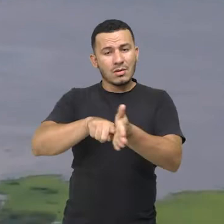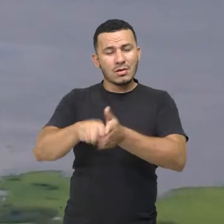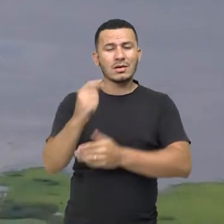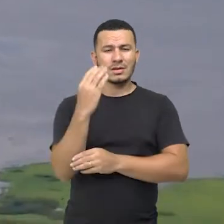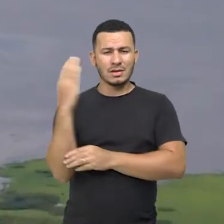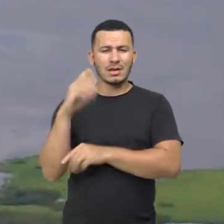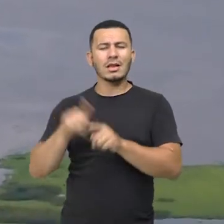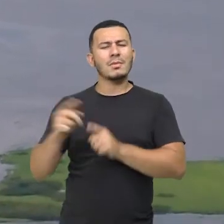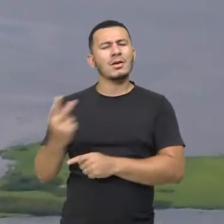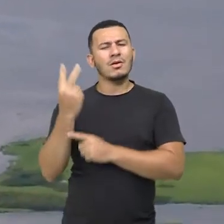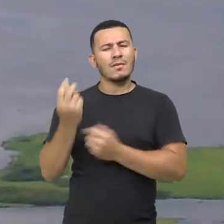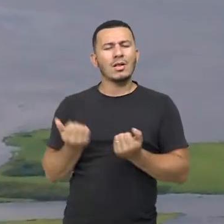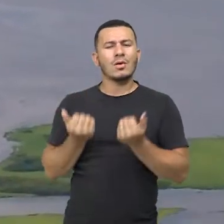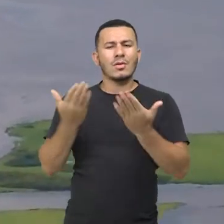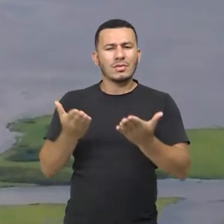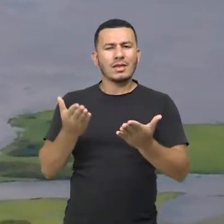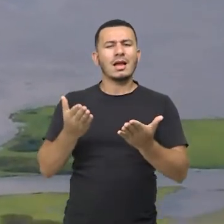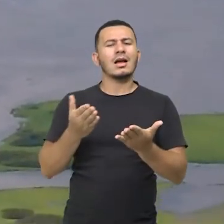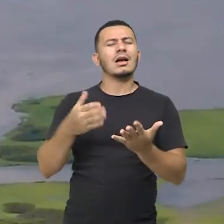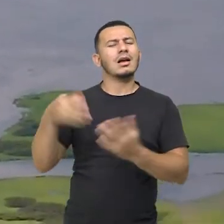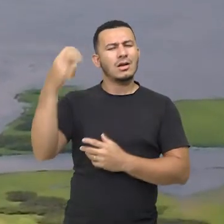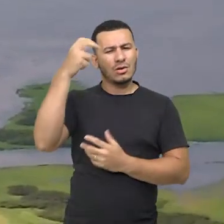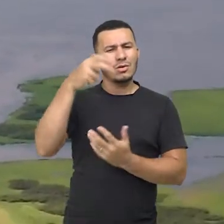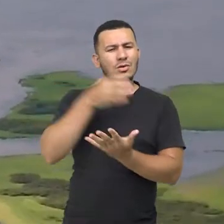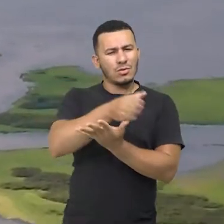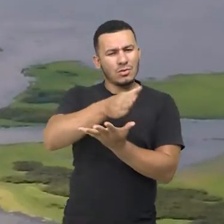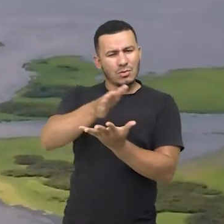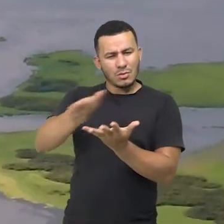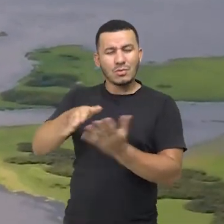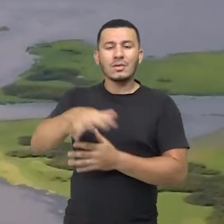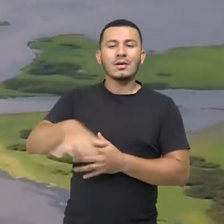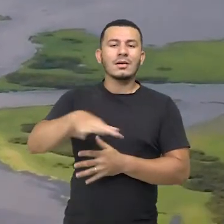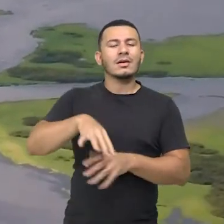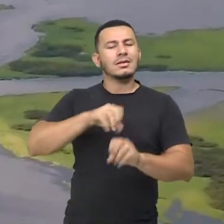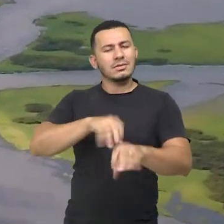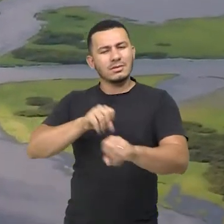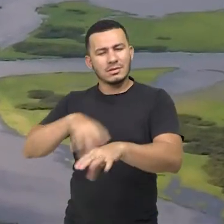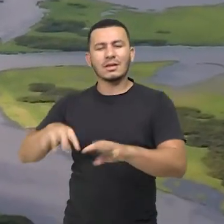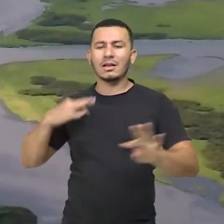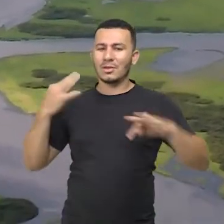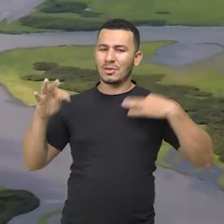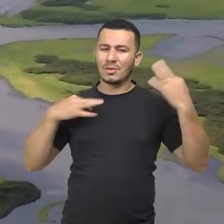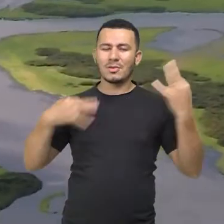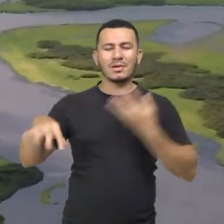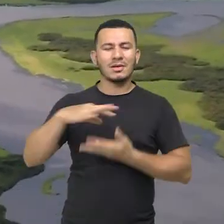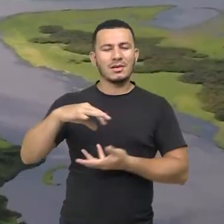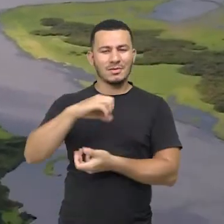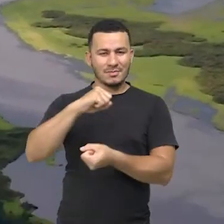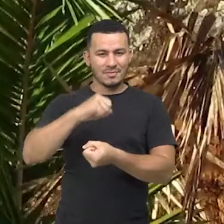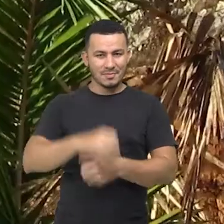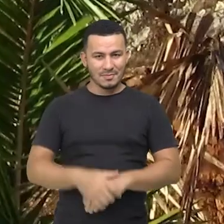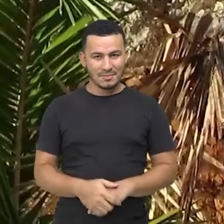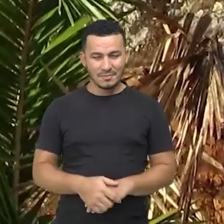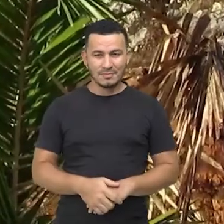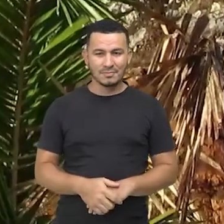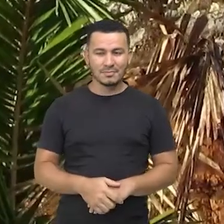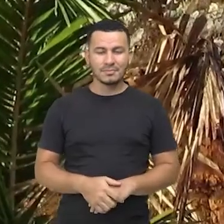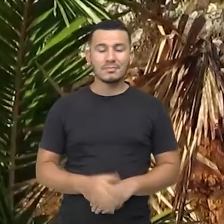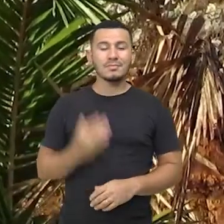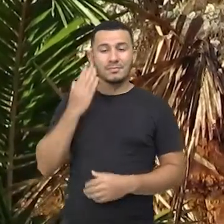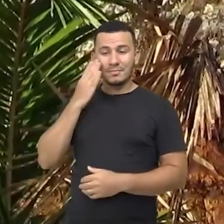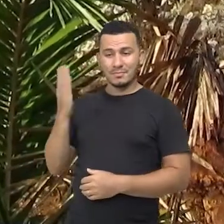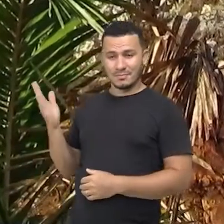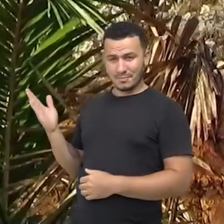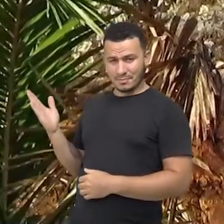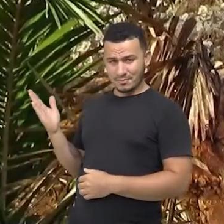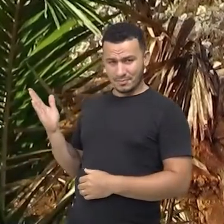valorizar a conservação do bioma Amazônia com base em ações de educação ambiental e turismo sustentável. Monumento Natural